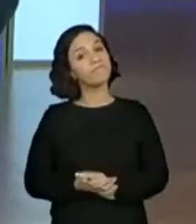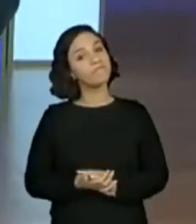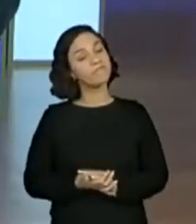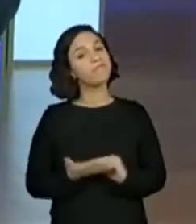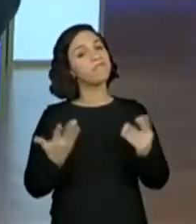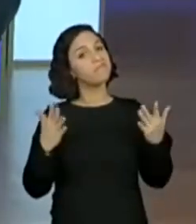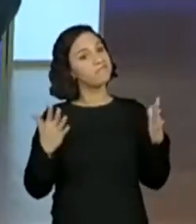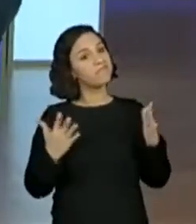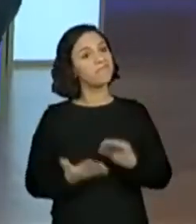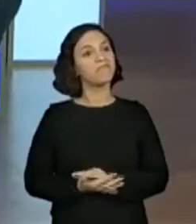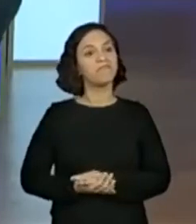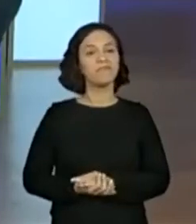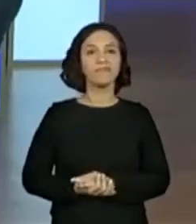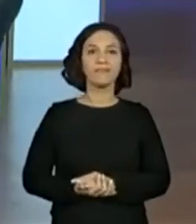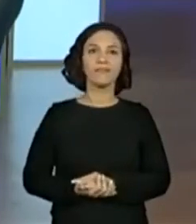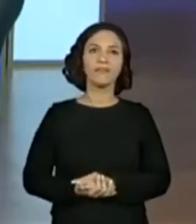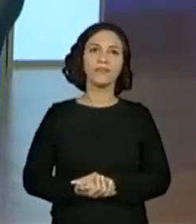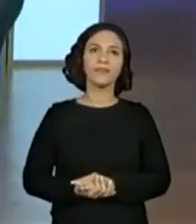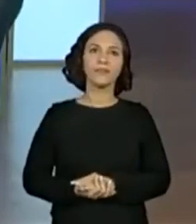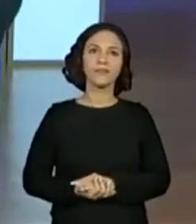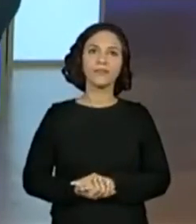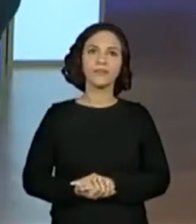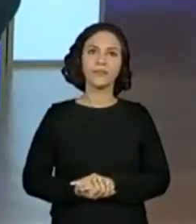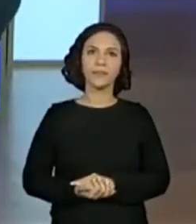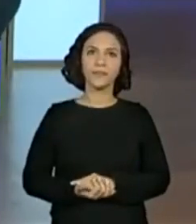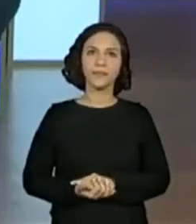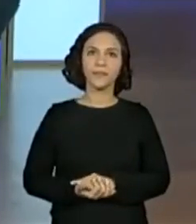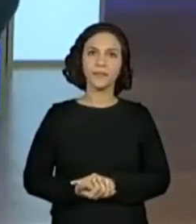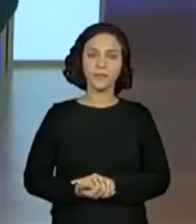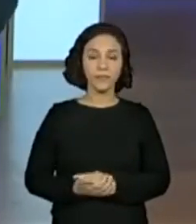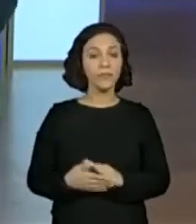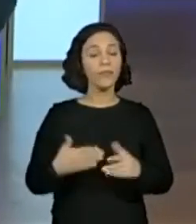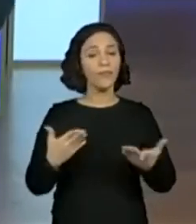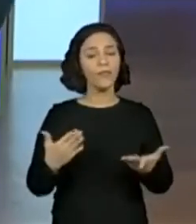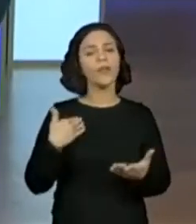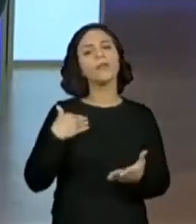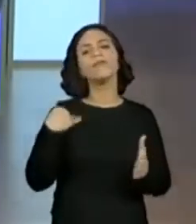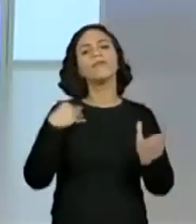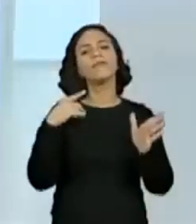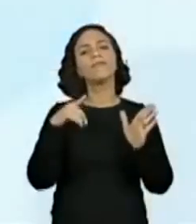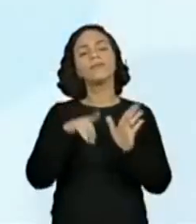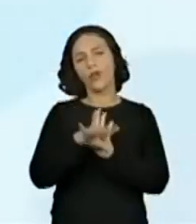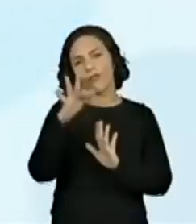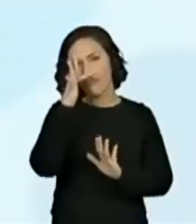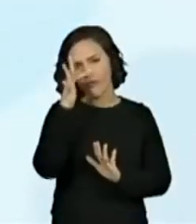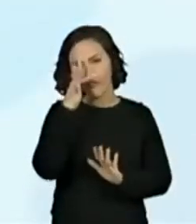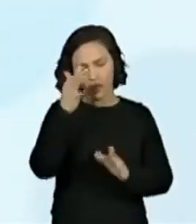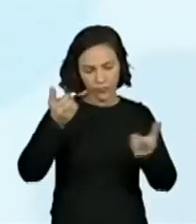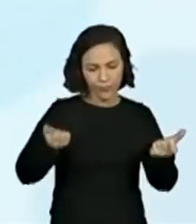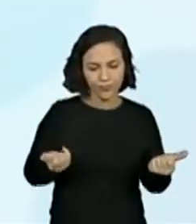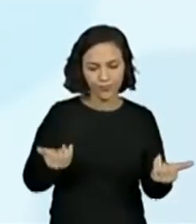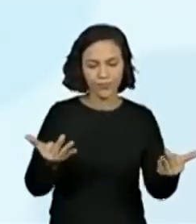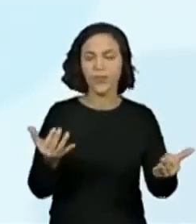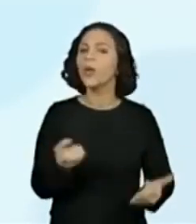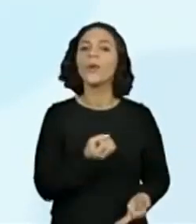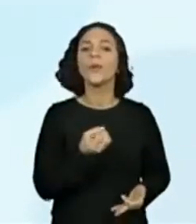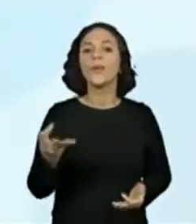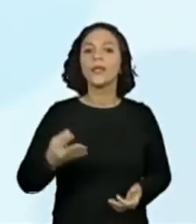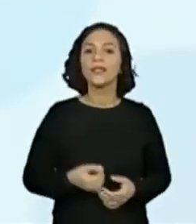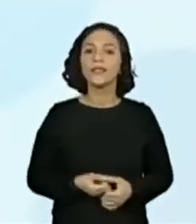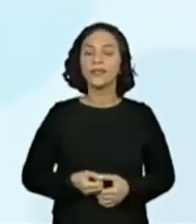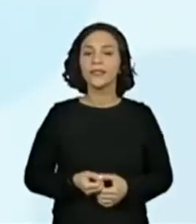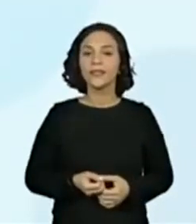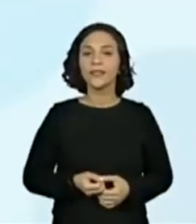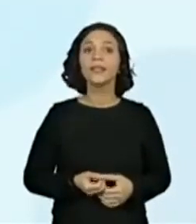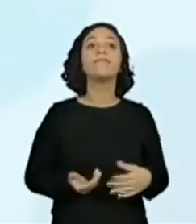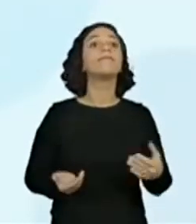bem. Muito bem. Então, olha só. Quantas flores há nesse jardim? A gente coloca